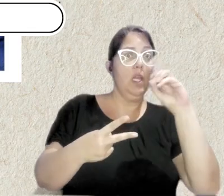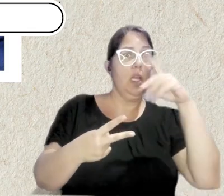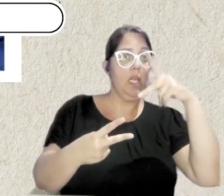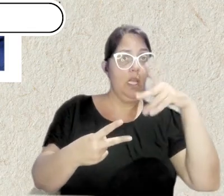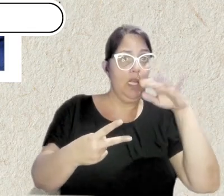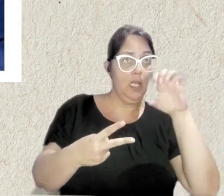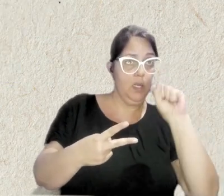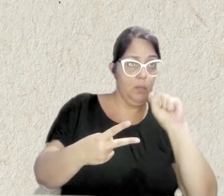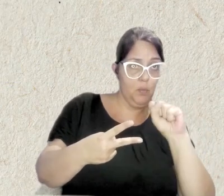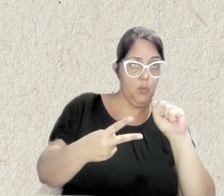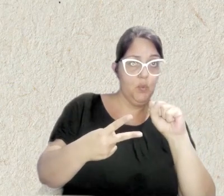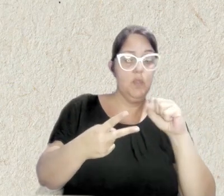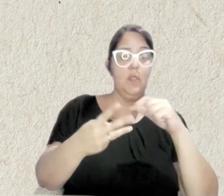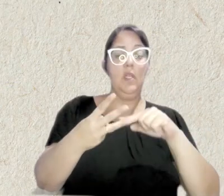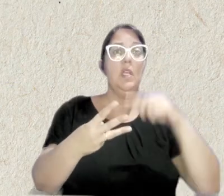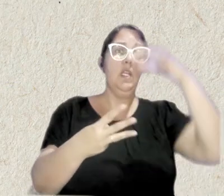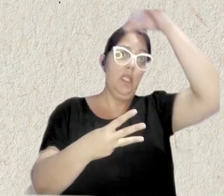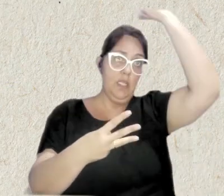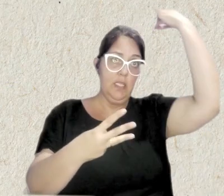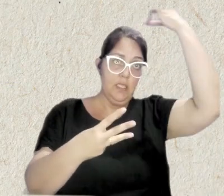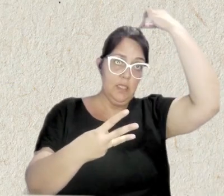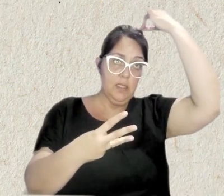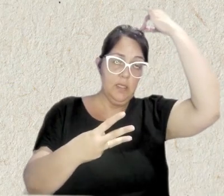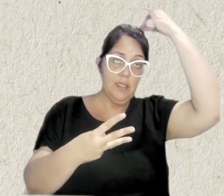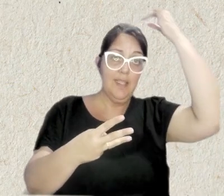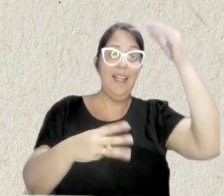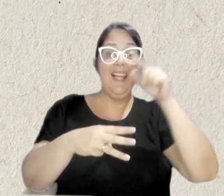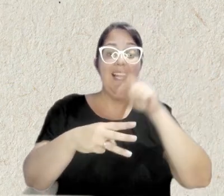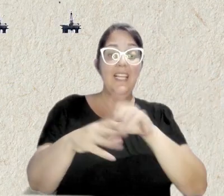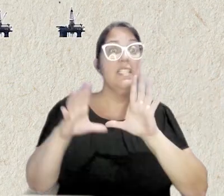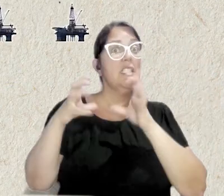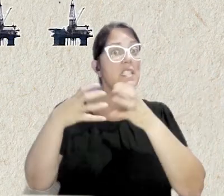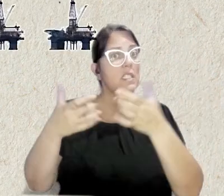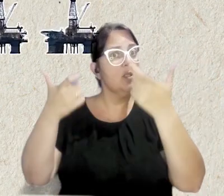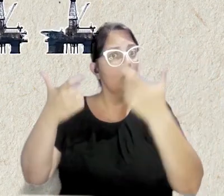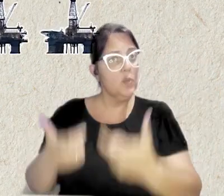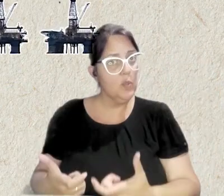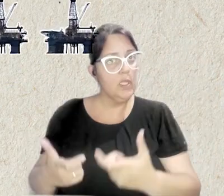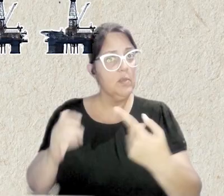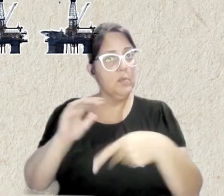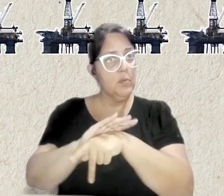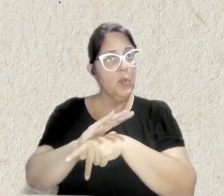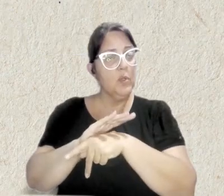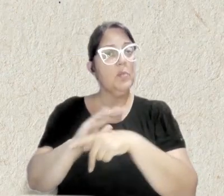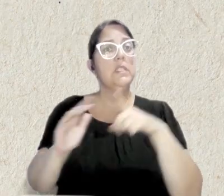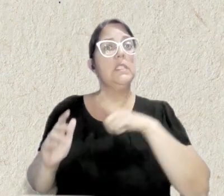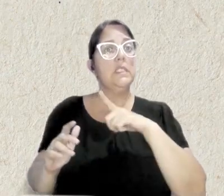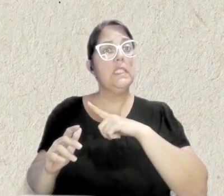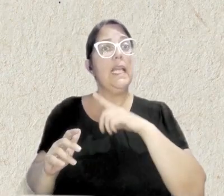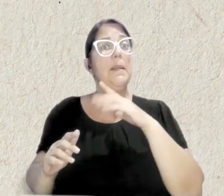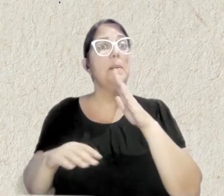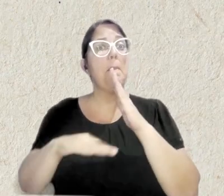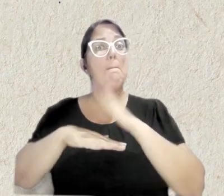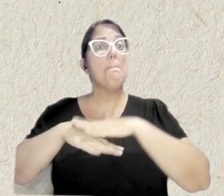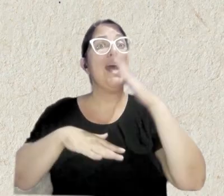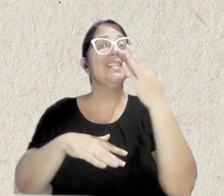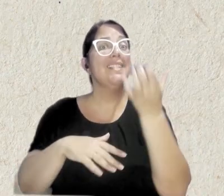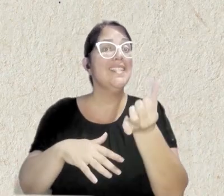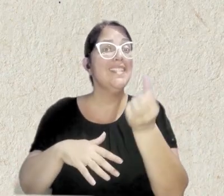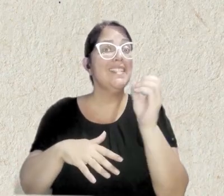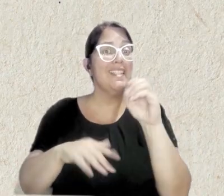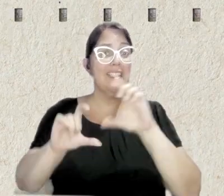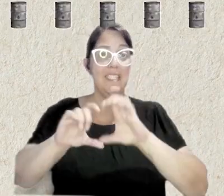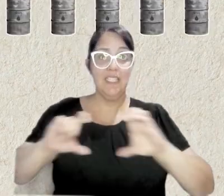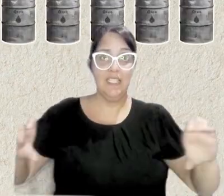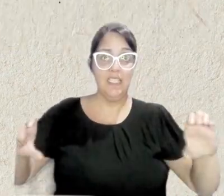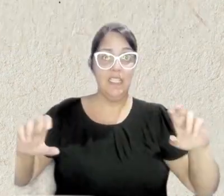bacias, concentram-se mais de 60 plataformas de petróleo em operação, responsáveis por extrair quase 95